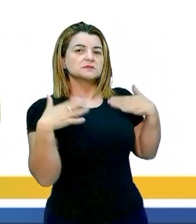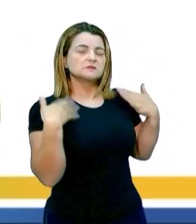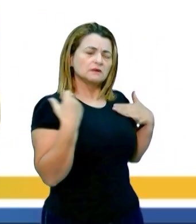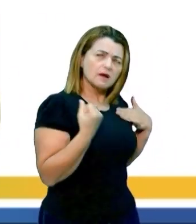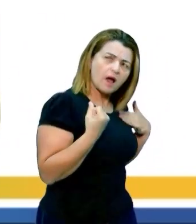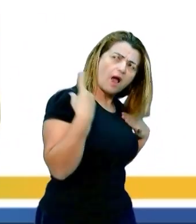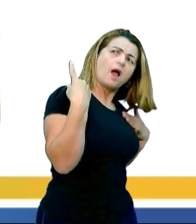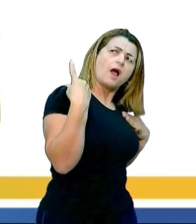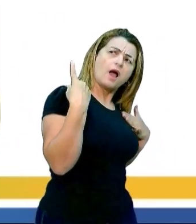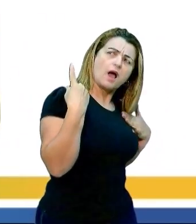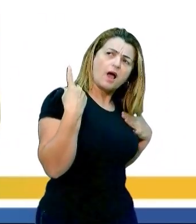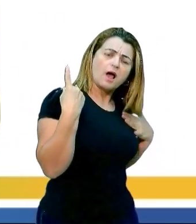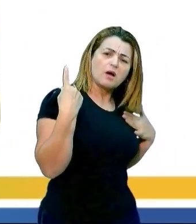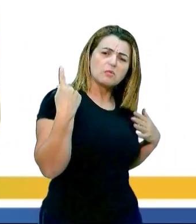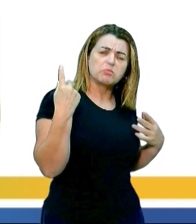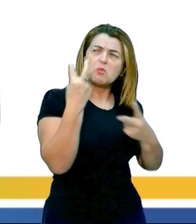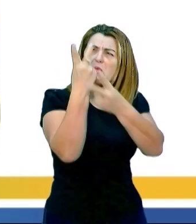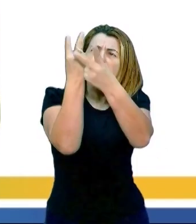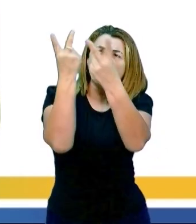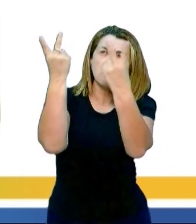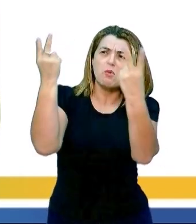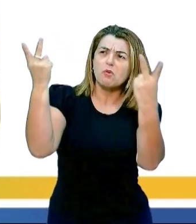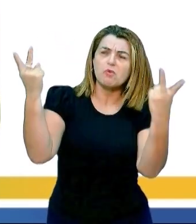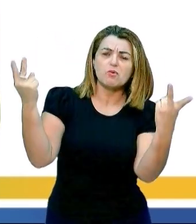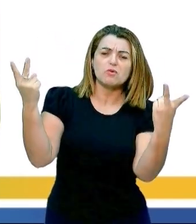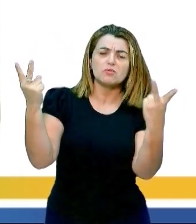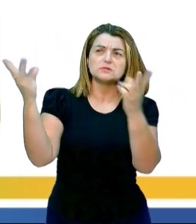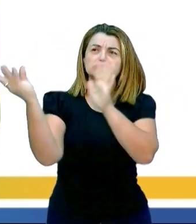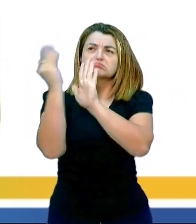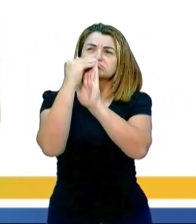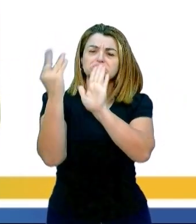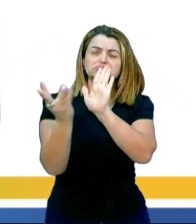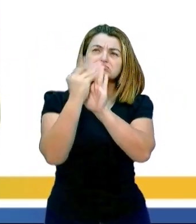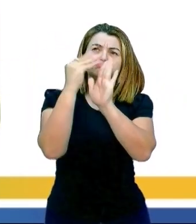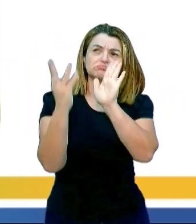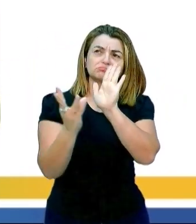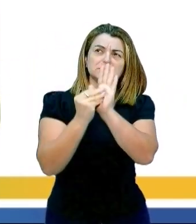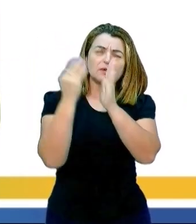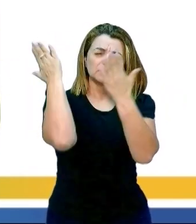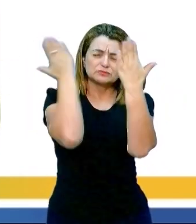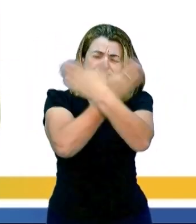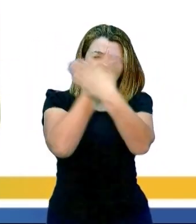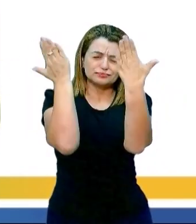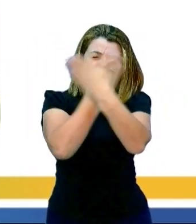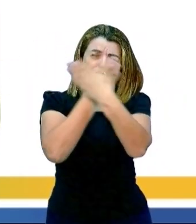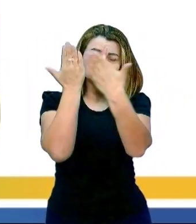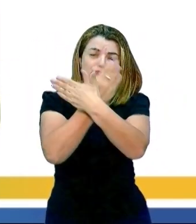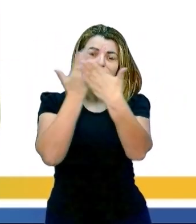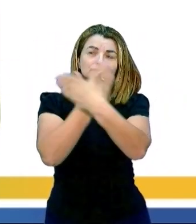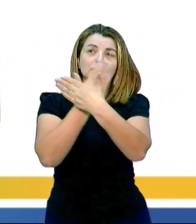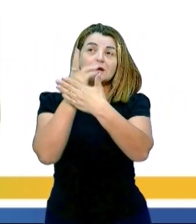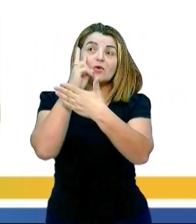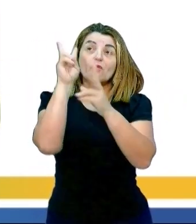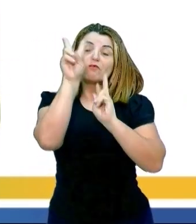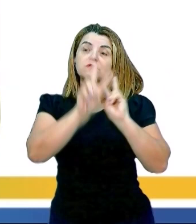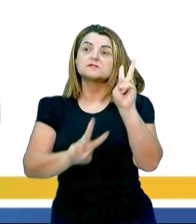de propagandas visuais que acabam poluindo o nosso